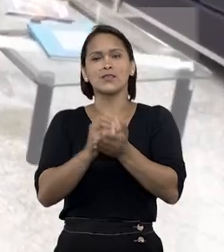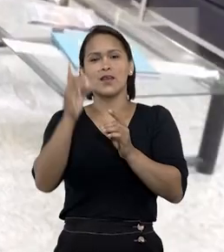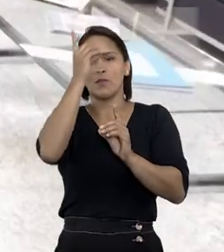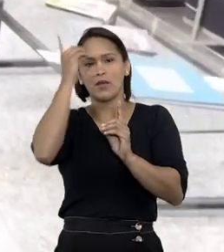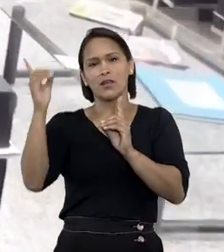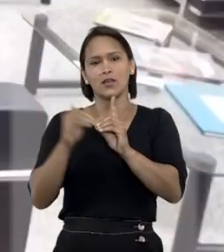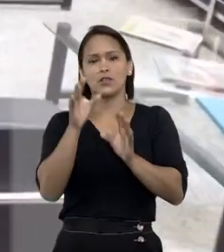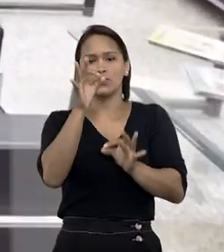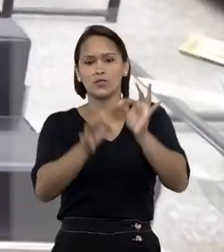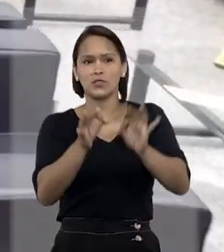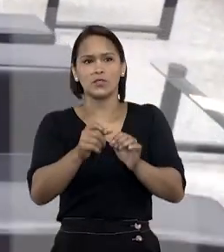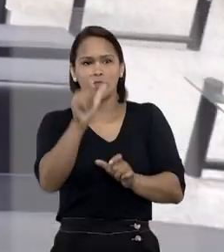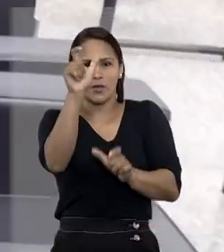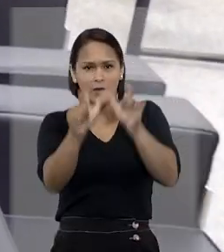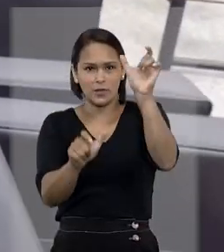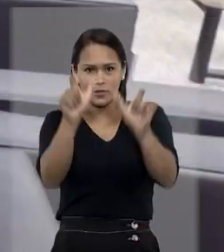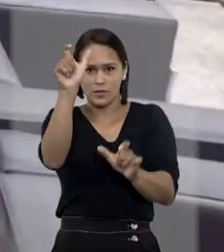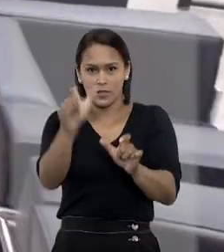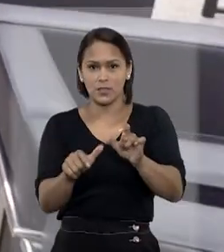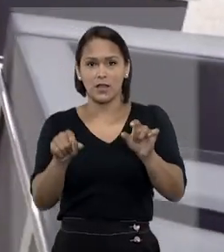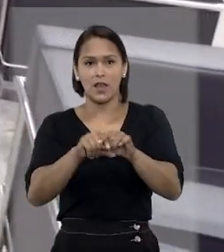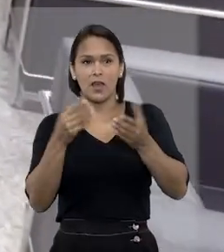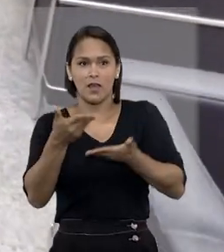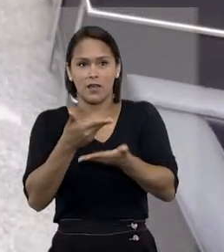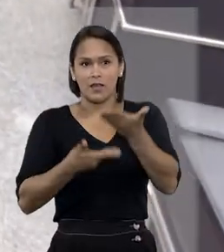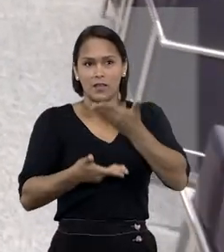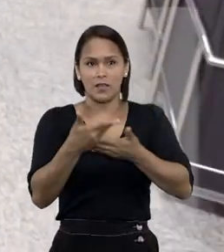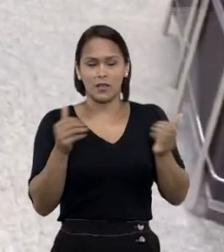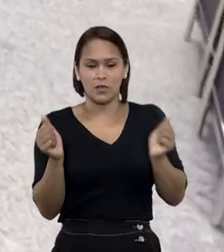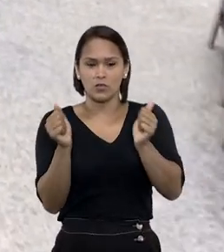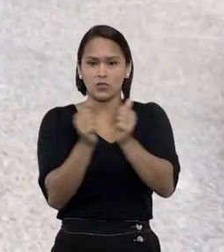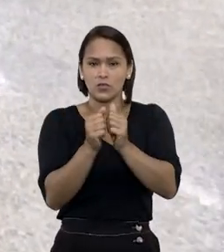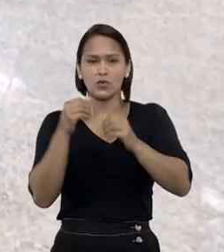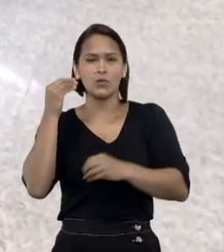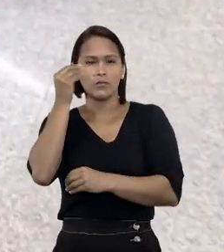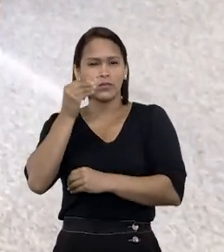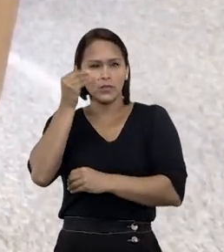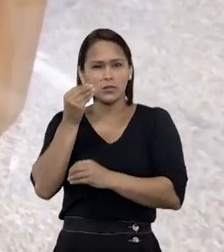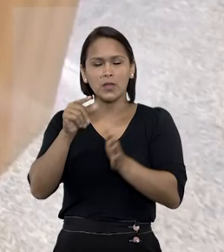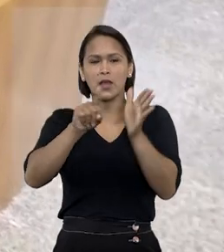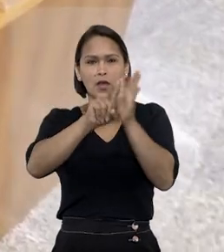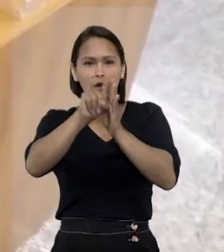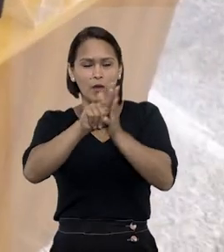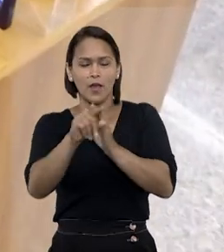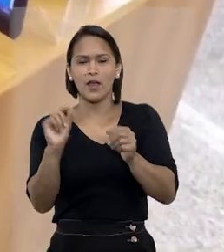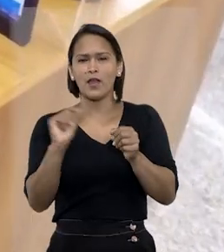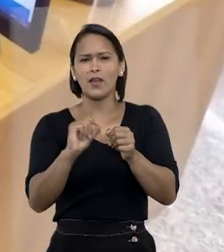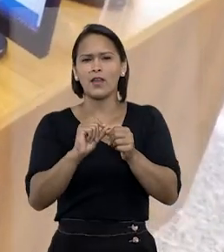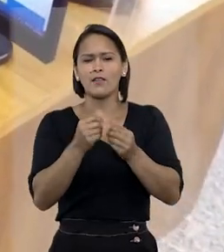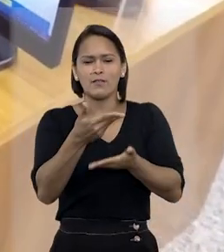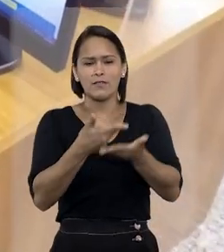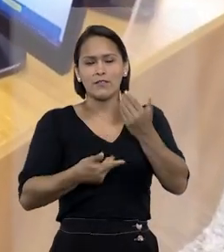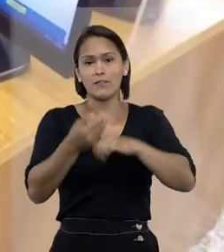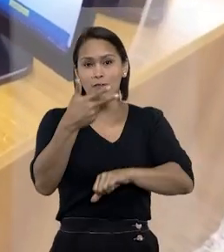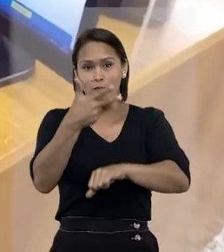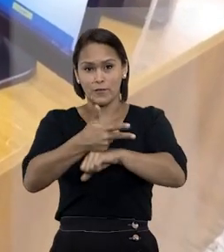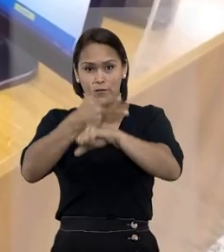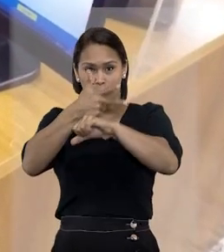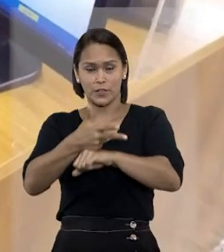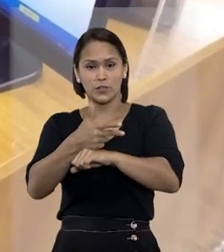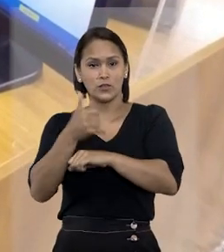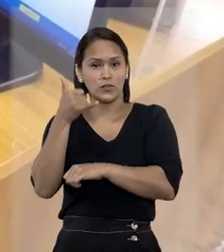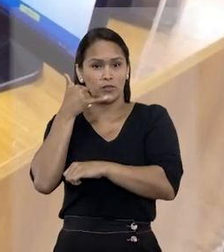atendimento judicial individualizado. A interação com nossos experientes consultores é feita por meio de